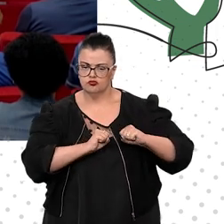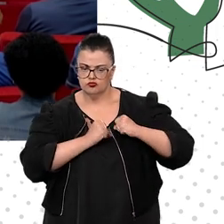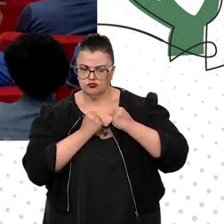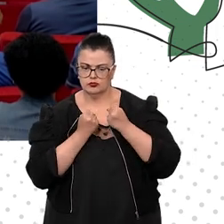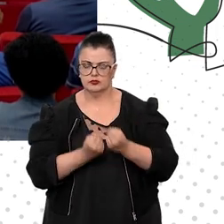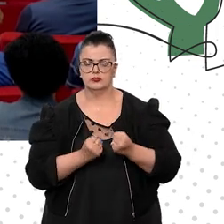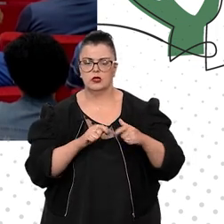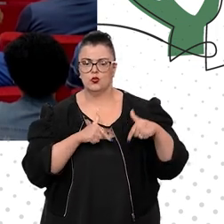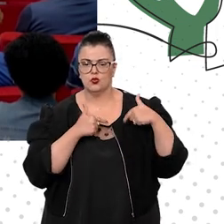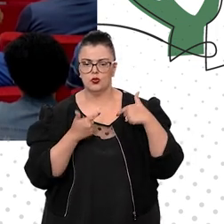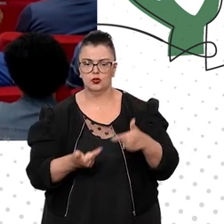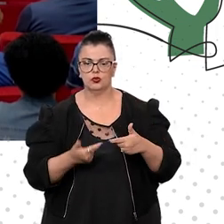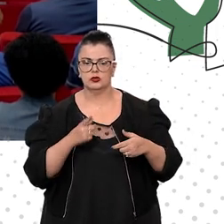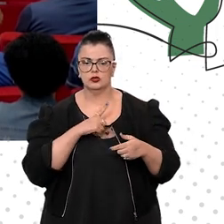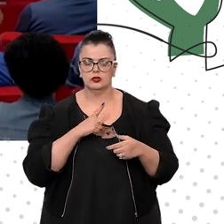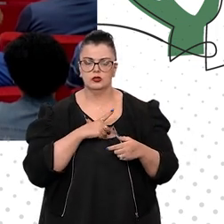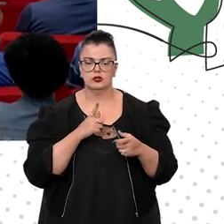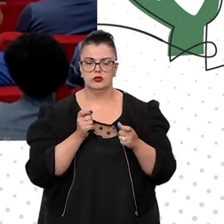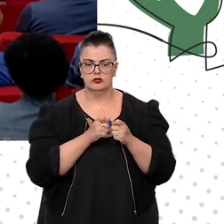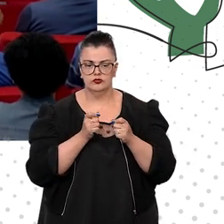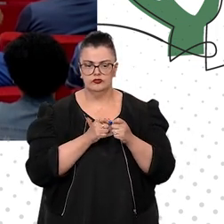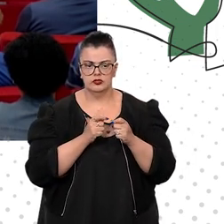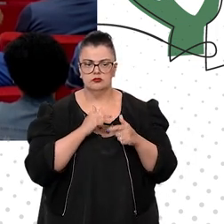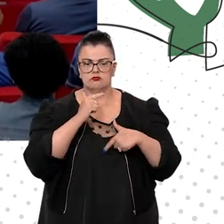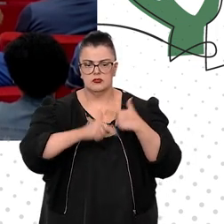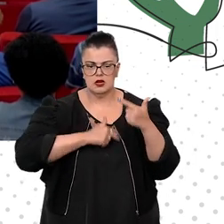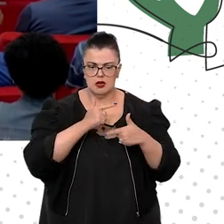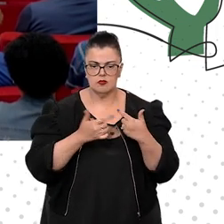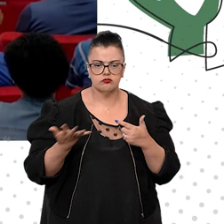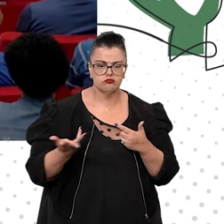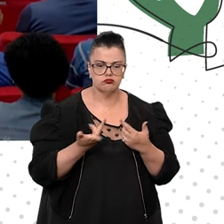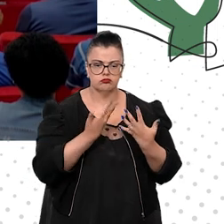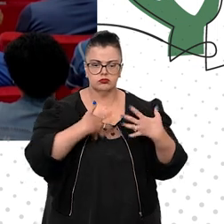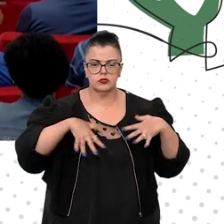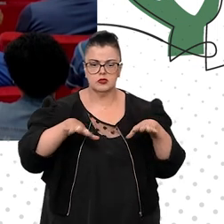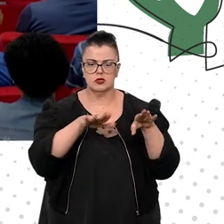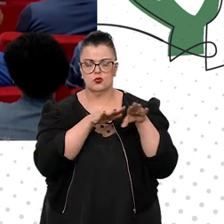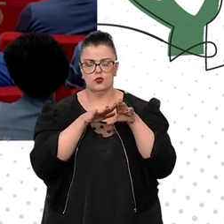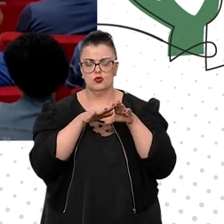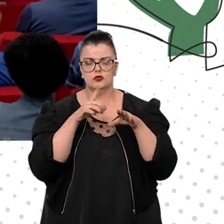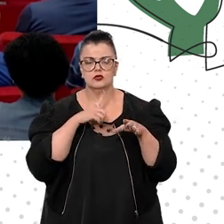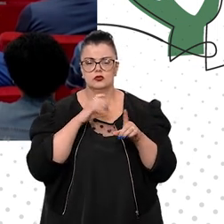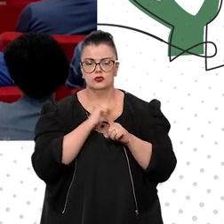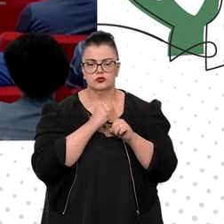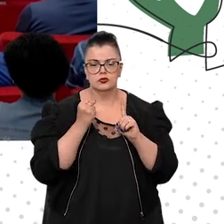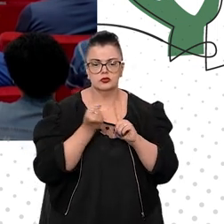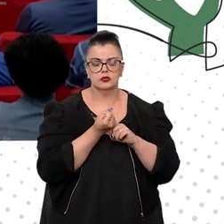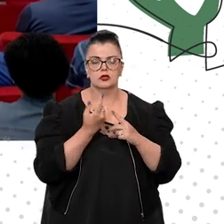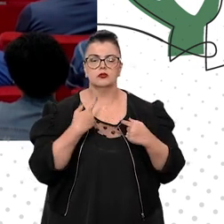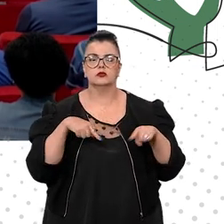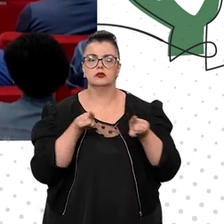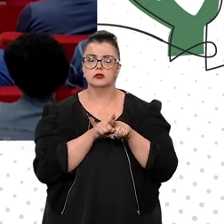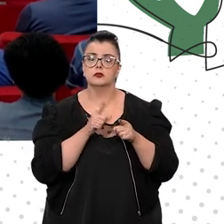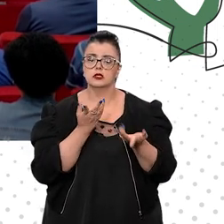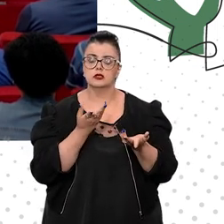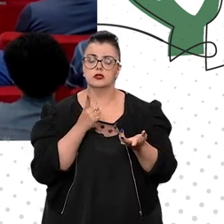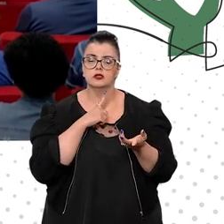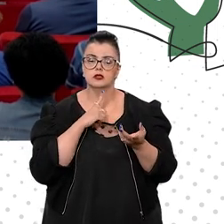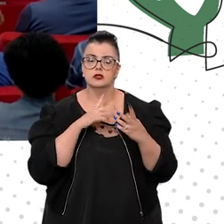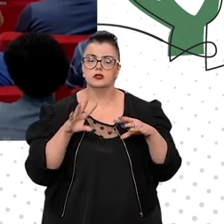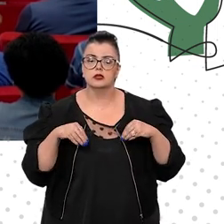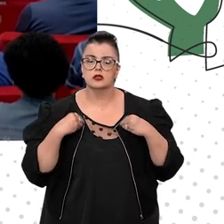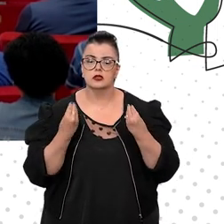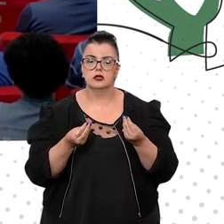em fazer o seu dever de casa, de inclusão social e, ao mesmo tempo, de dar à